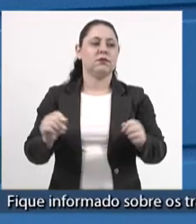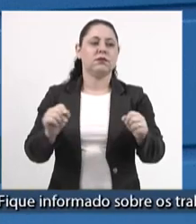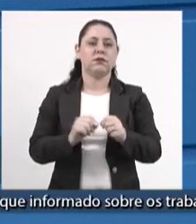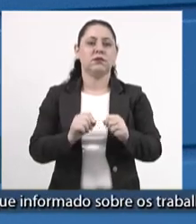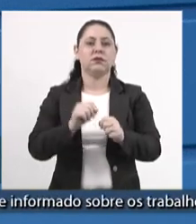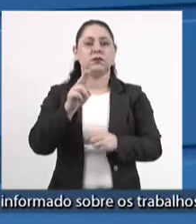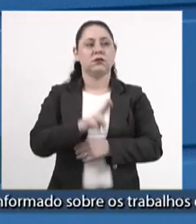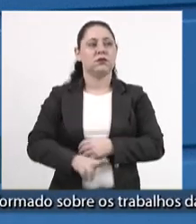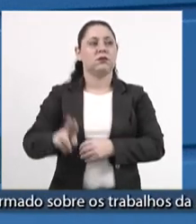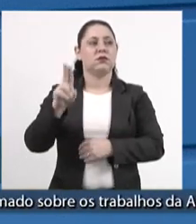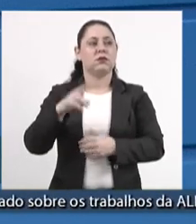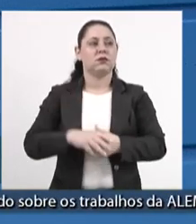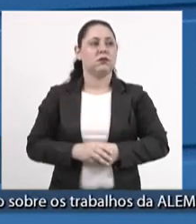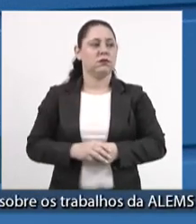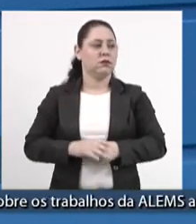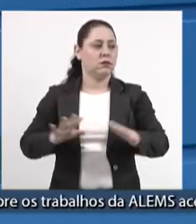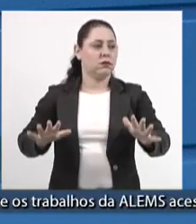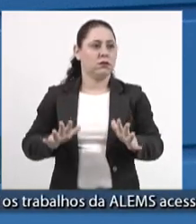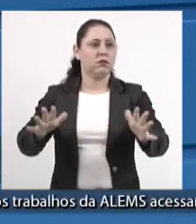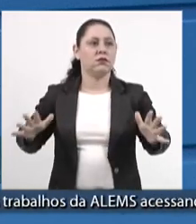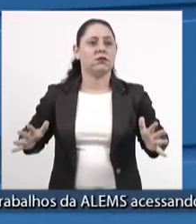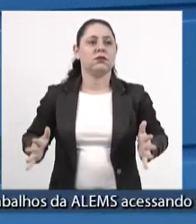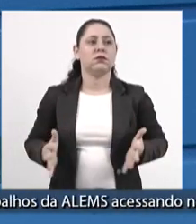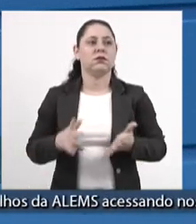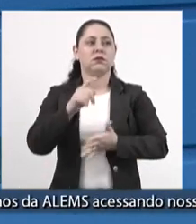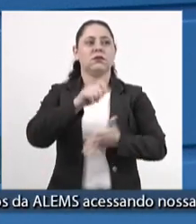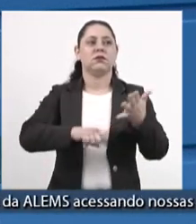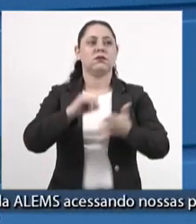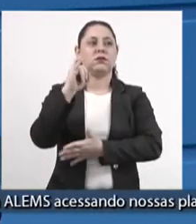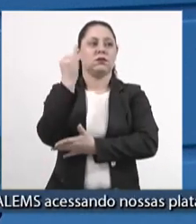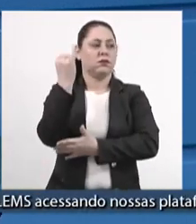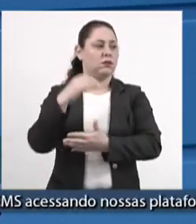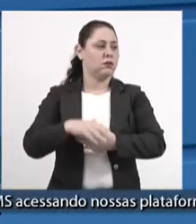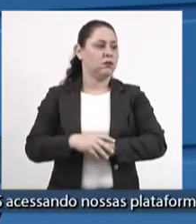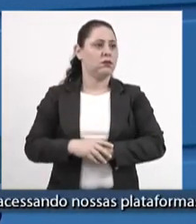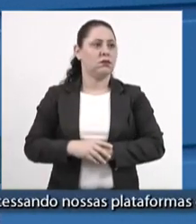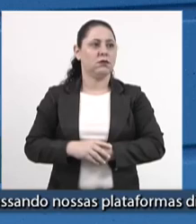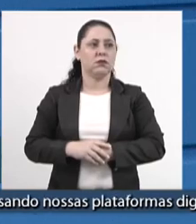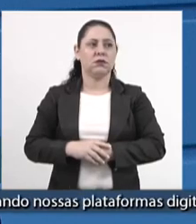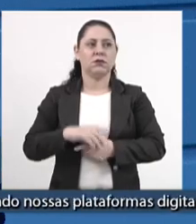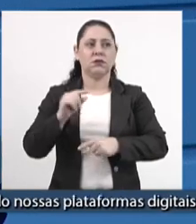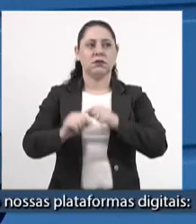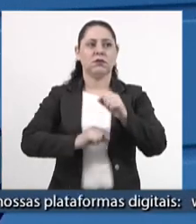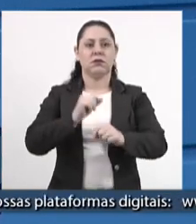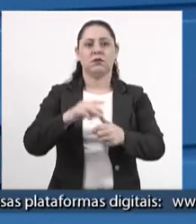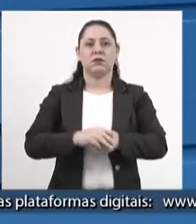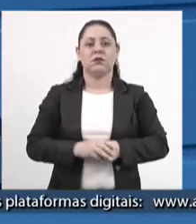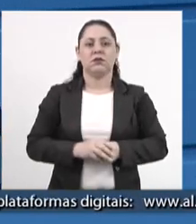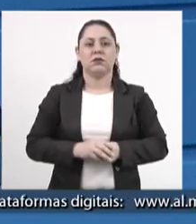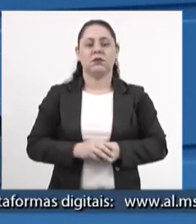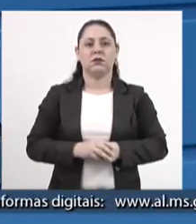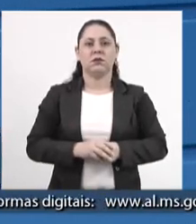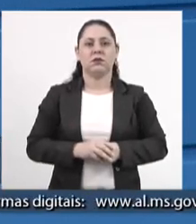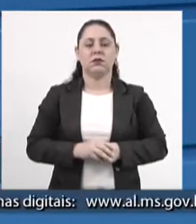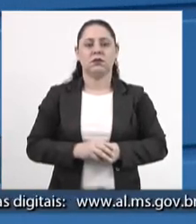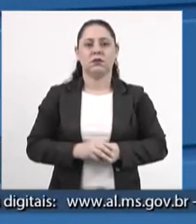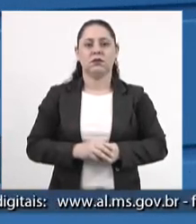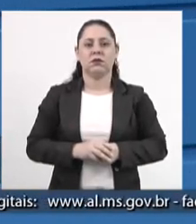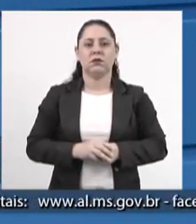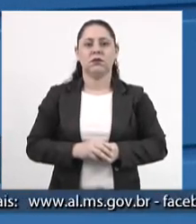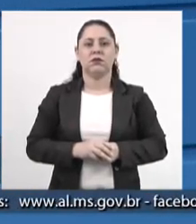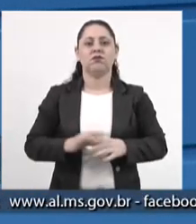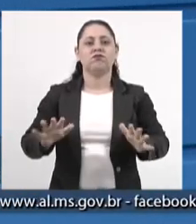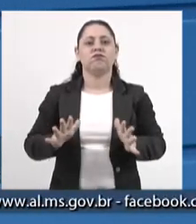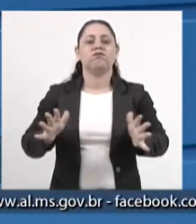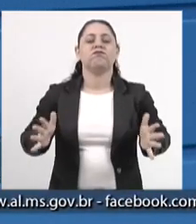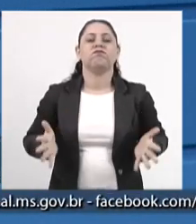utilizou-se do incentivo fiscal em Mato Grosso do Sul, o Estado com a melhor política de incentivo fiscal